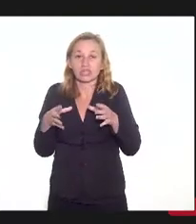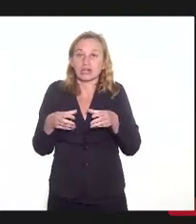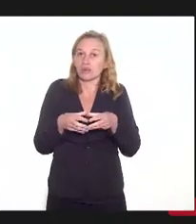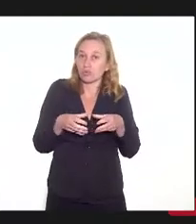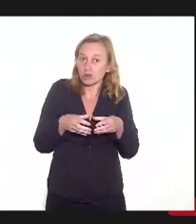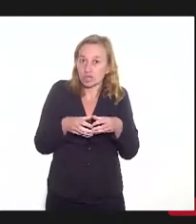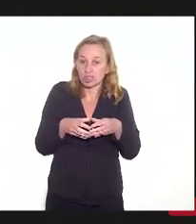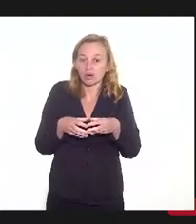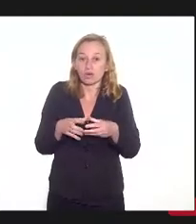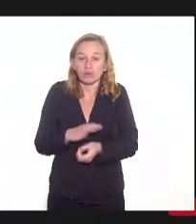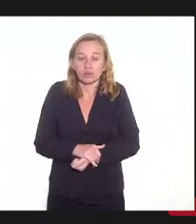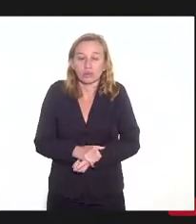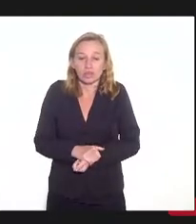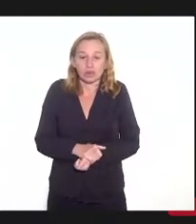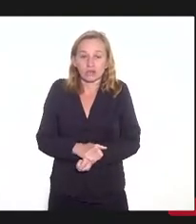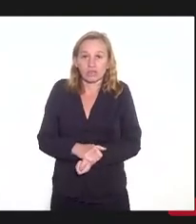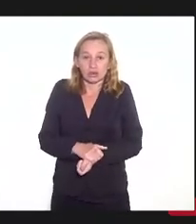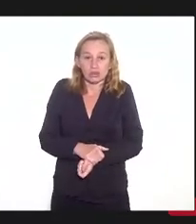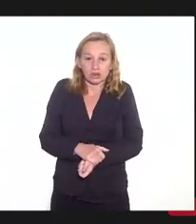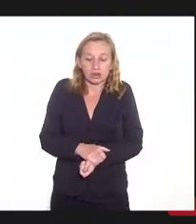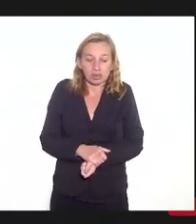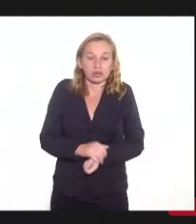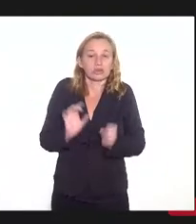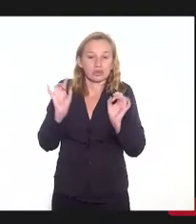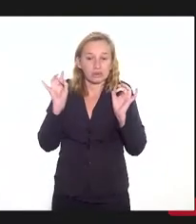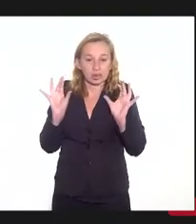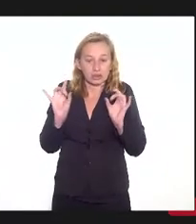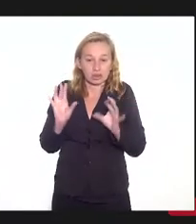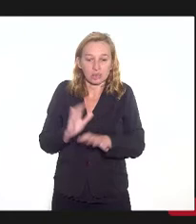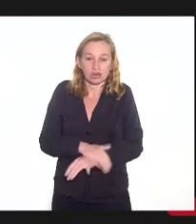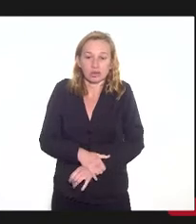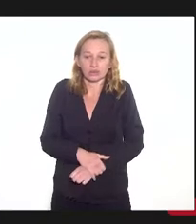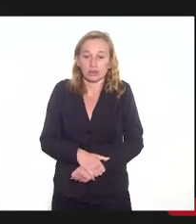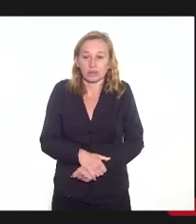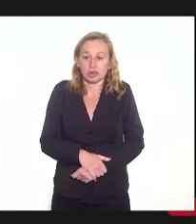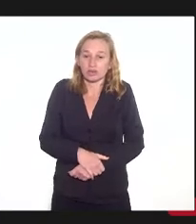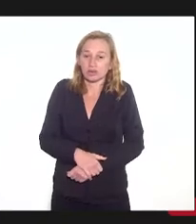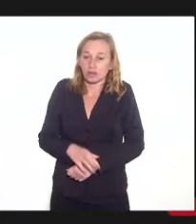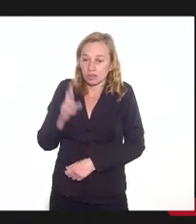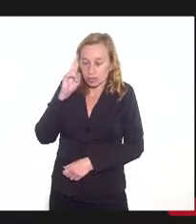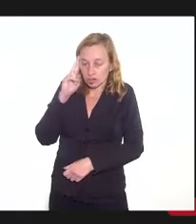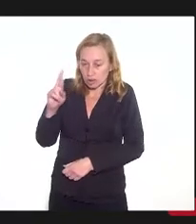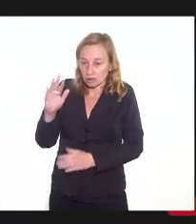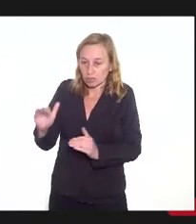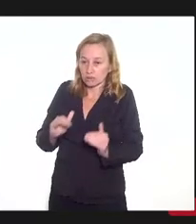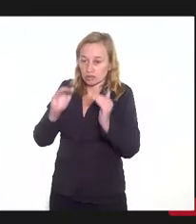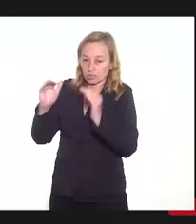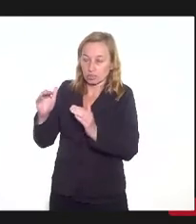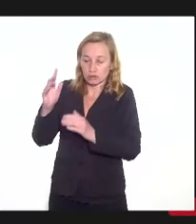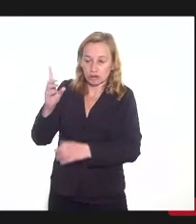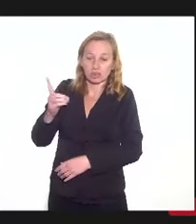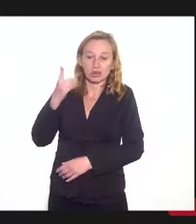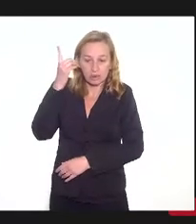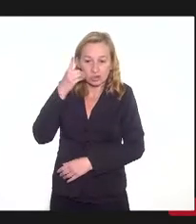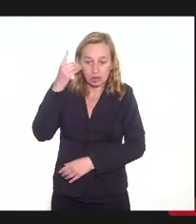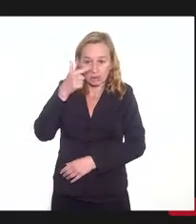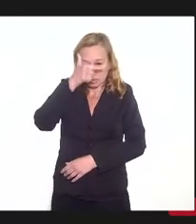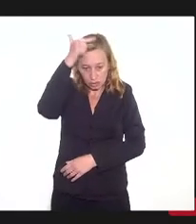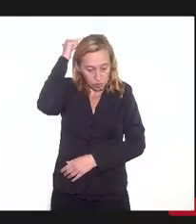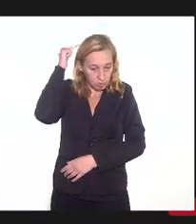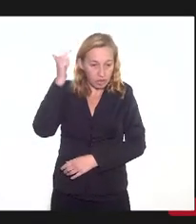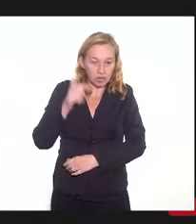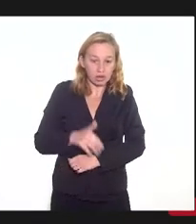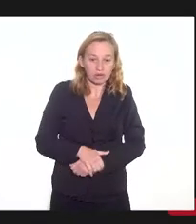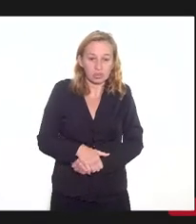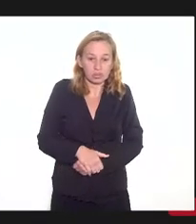e, especialmente, com excelência, deputado Luiz Paulo, que tem